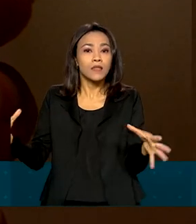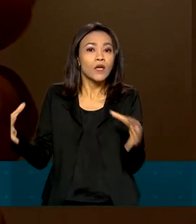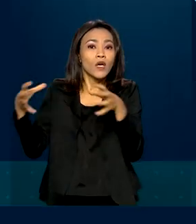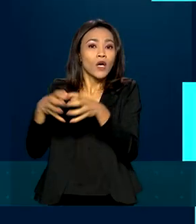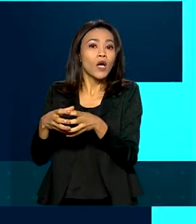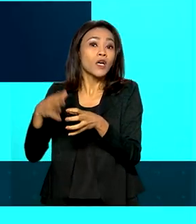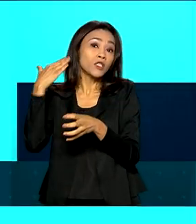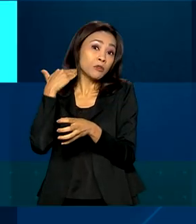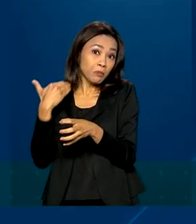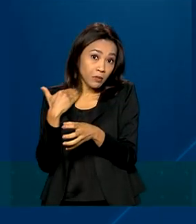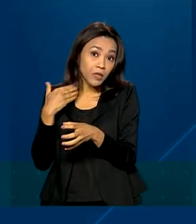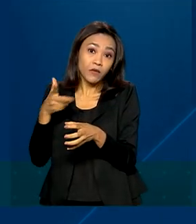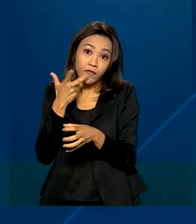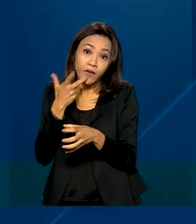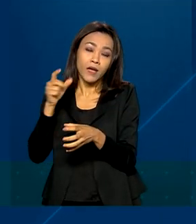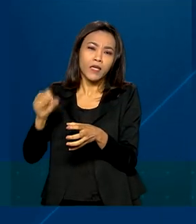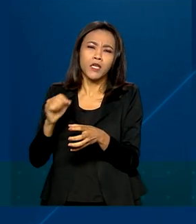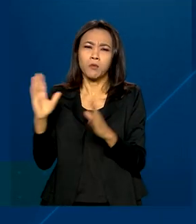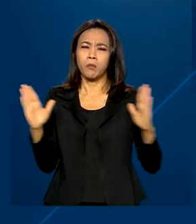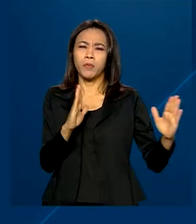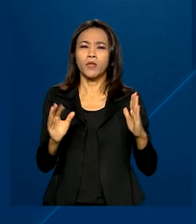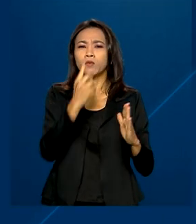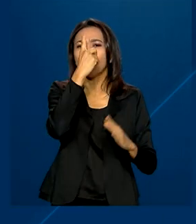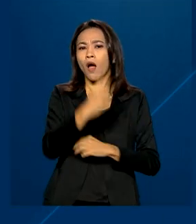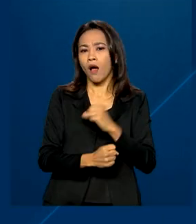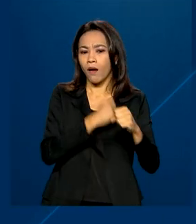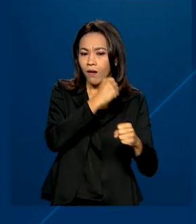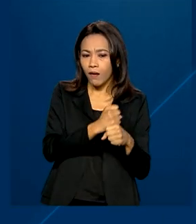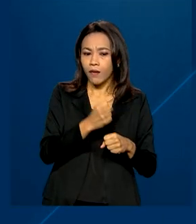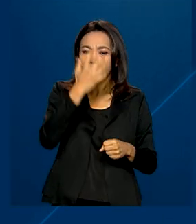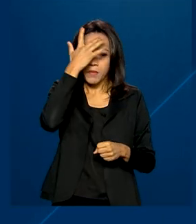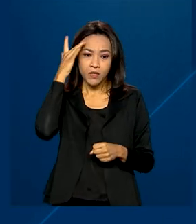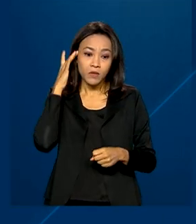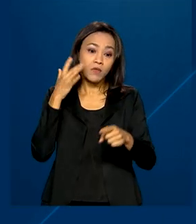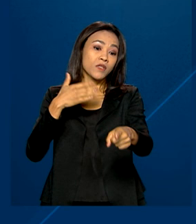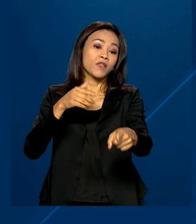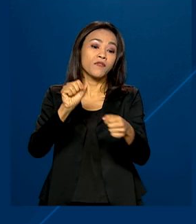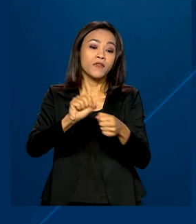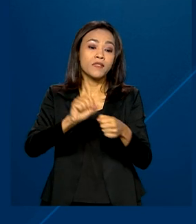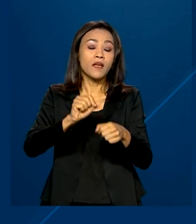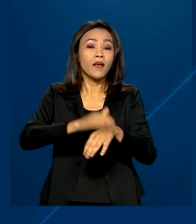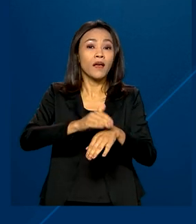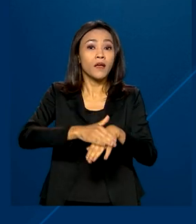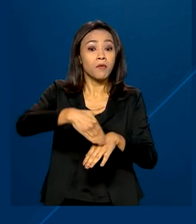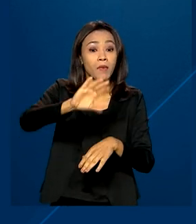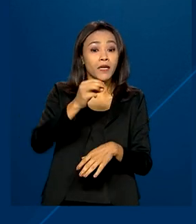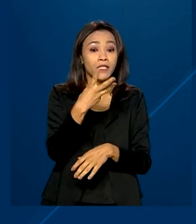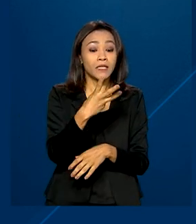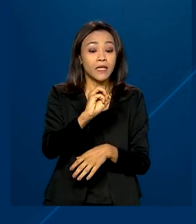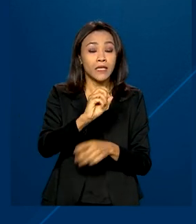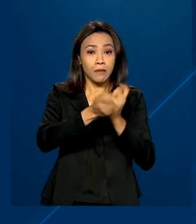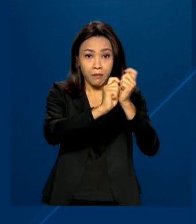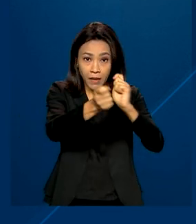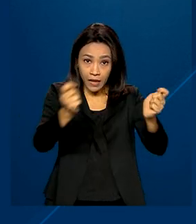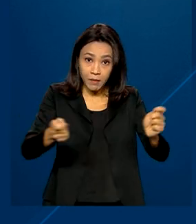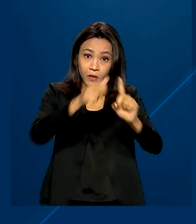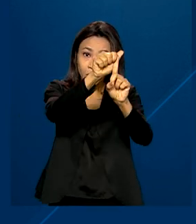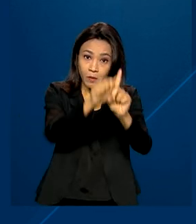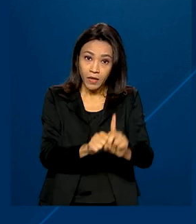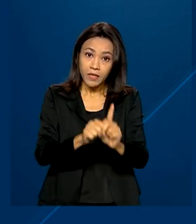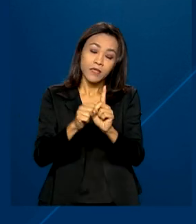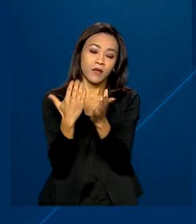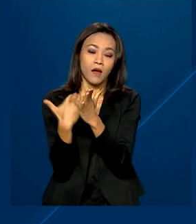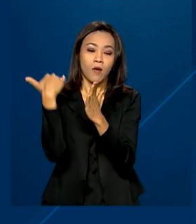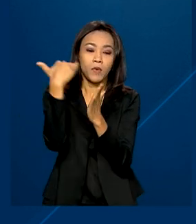popularidade. Num período de um ano, o número de pessoas que fizeram mais de 30 pagamentos por Pix no mês cresceu